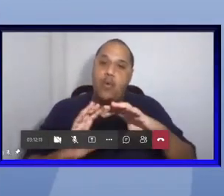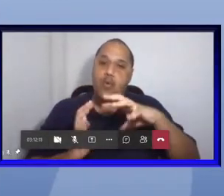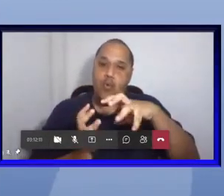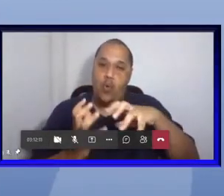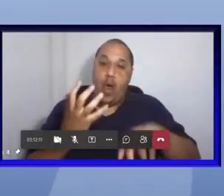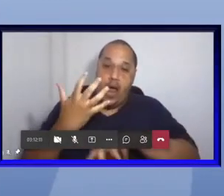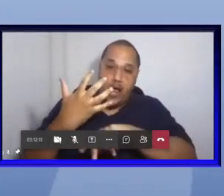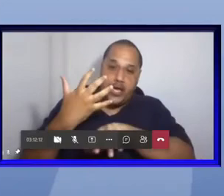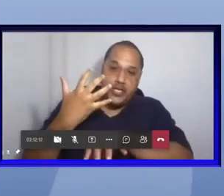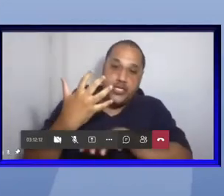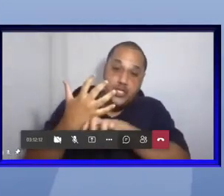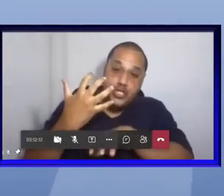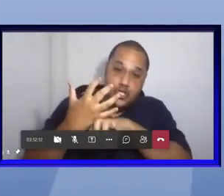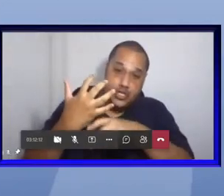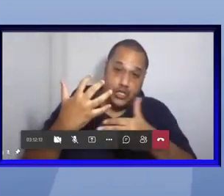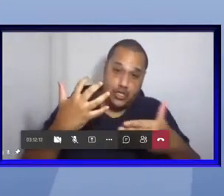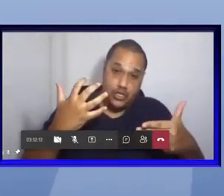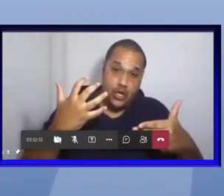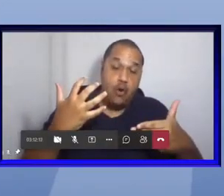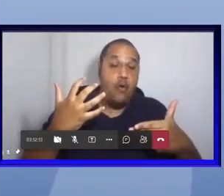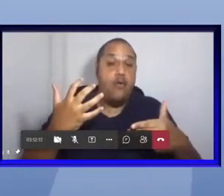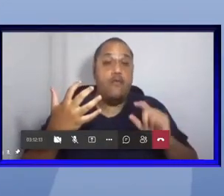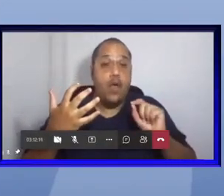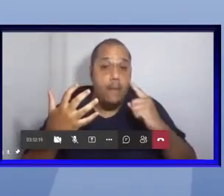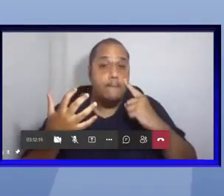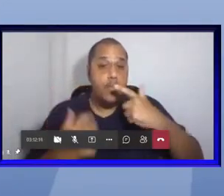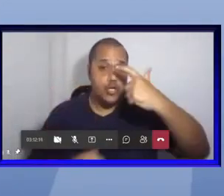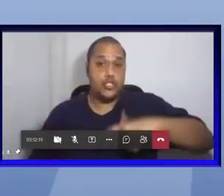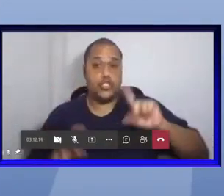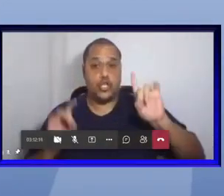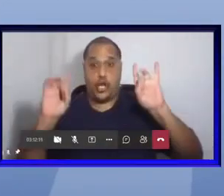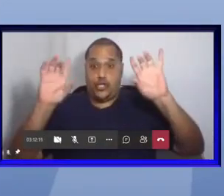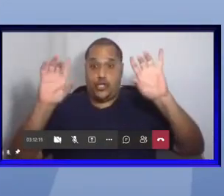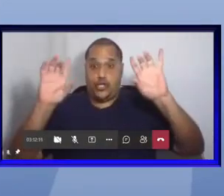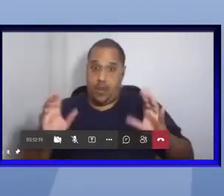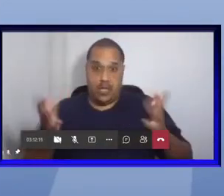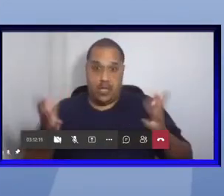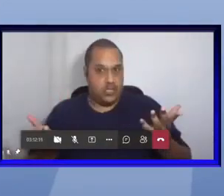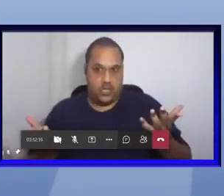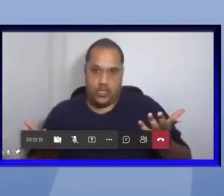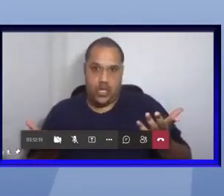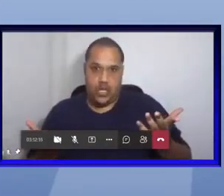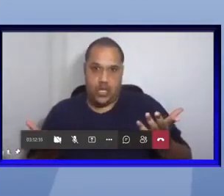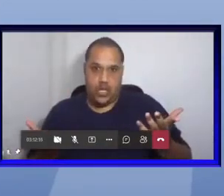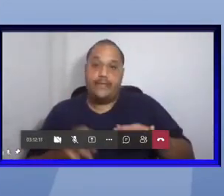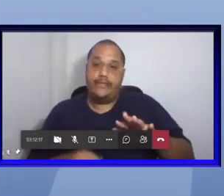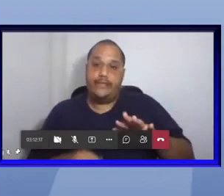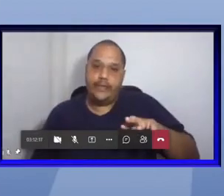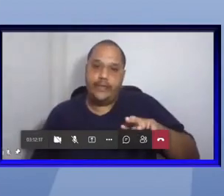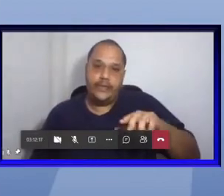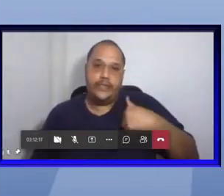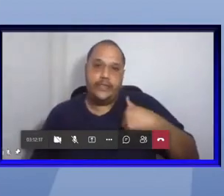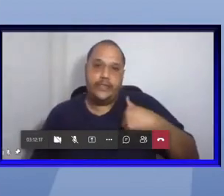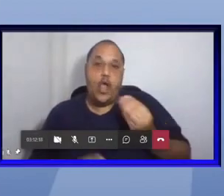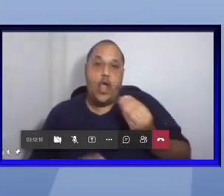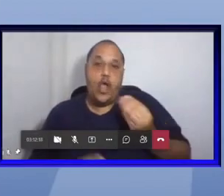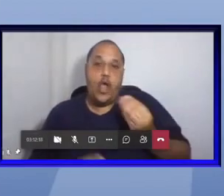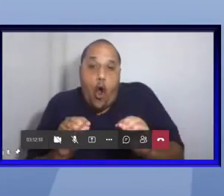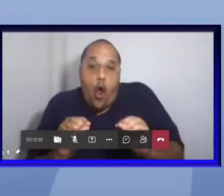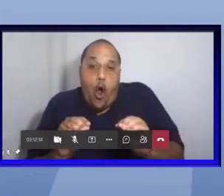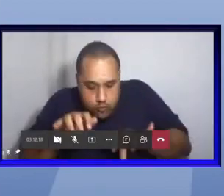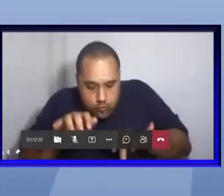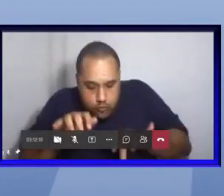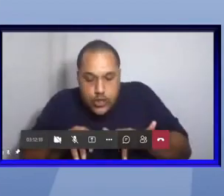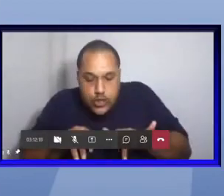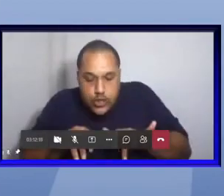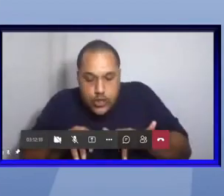especialista mas o especialista é humano então ele pode errar uma data ele pode errar na